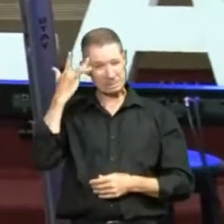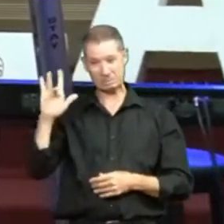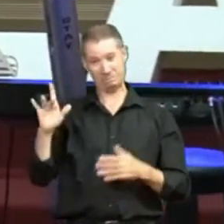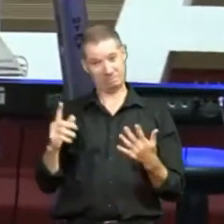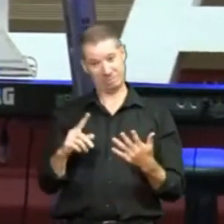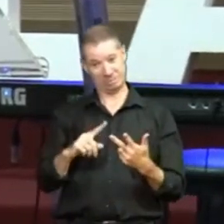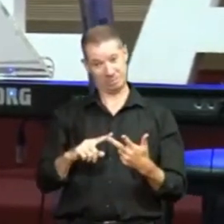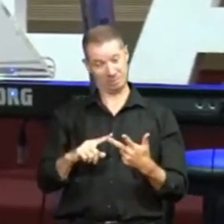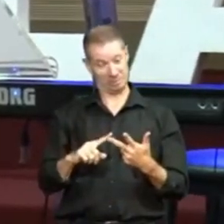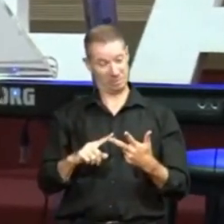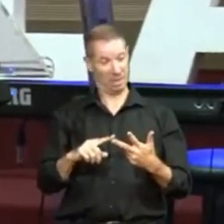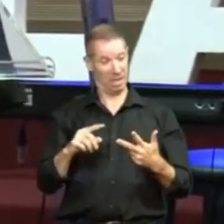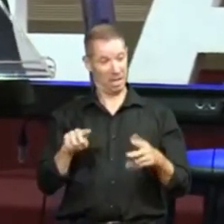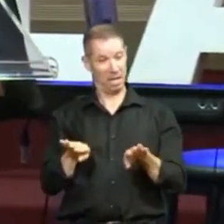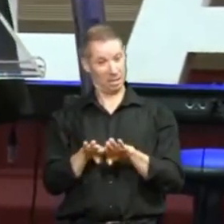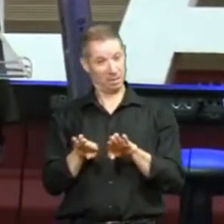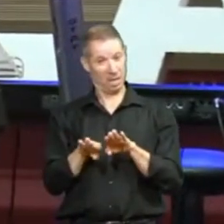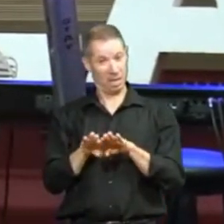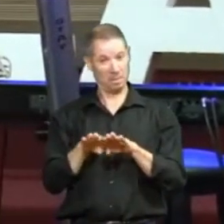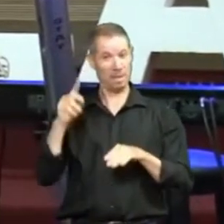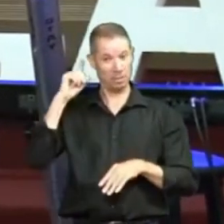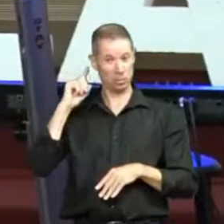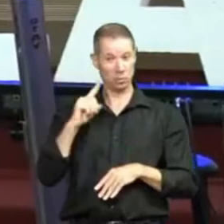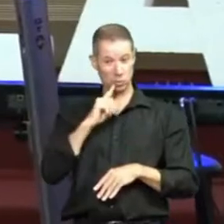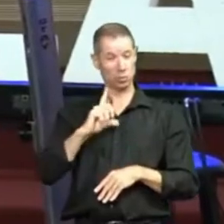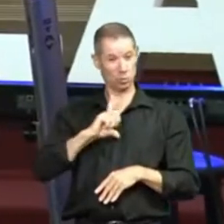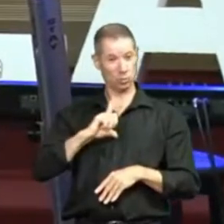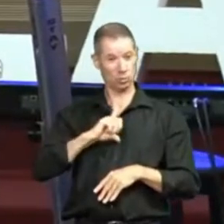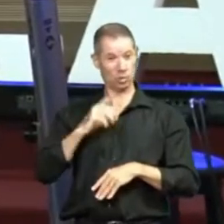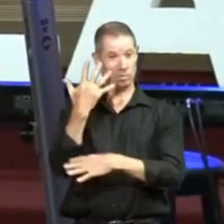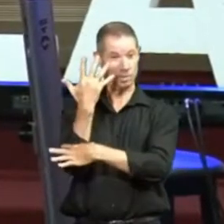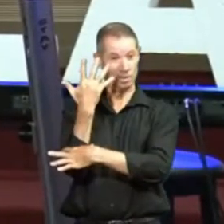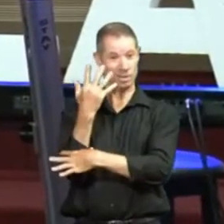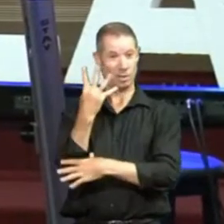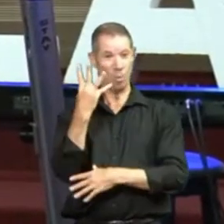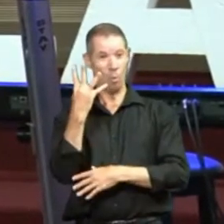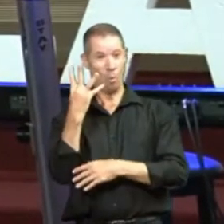E nós temos um ministério de surdos aqui na Alameda já há uns quatro anos.